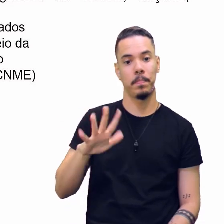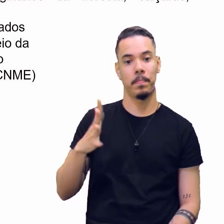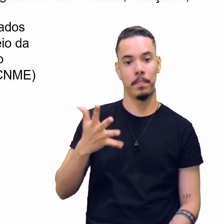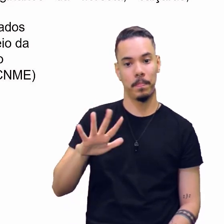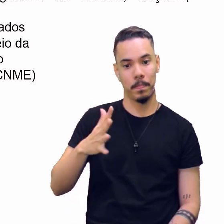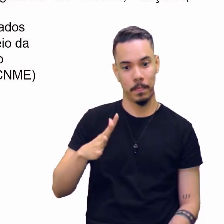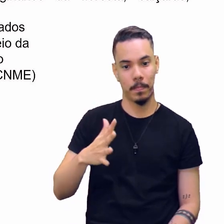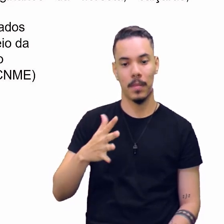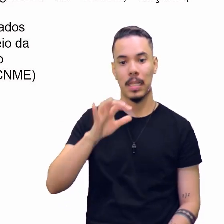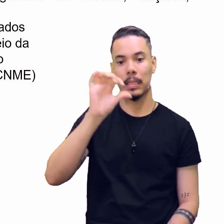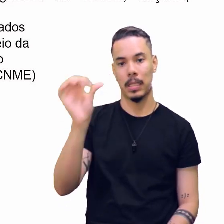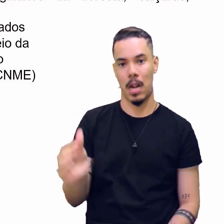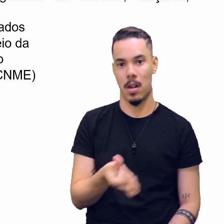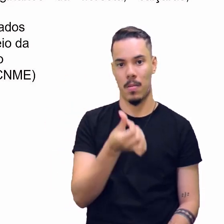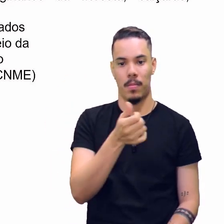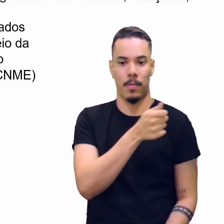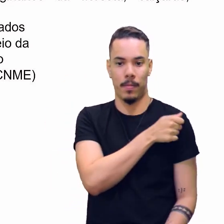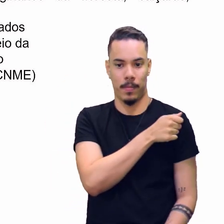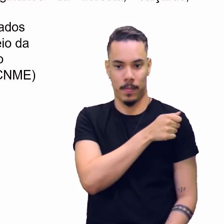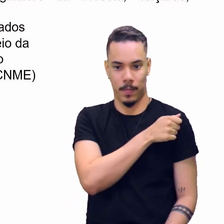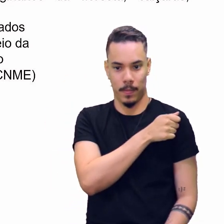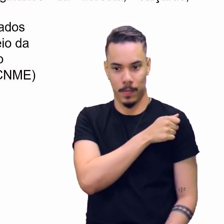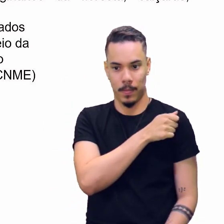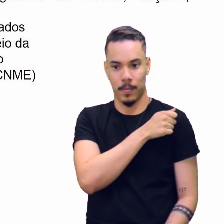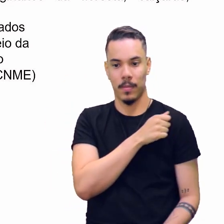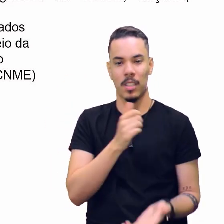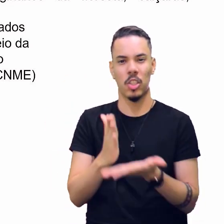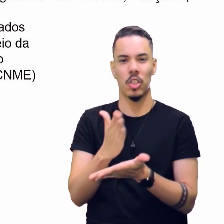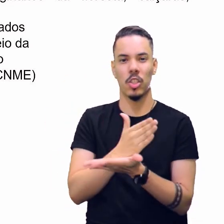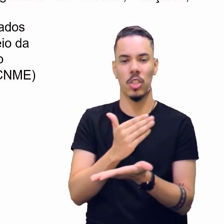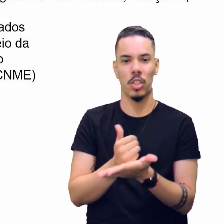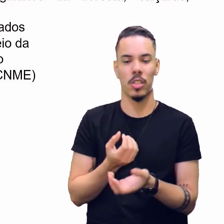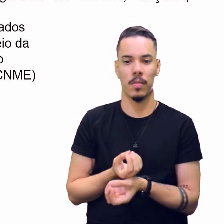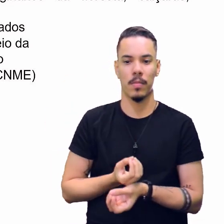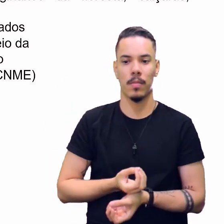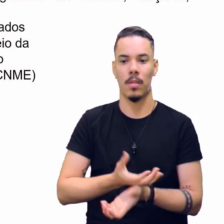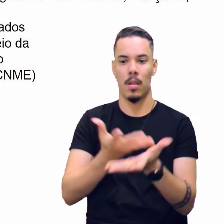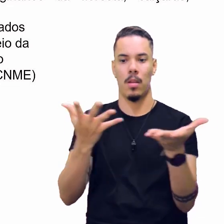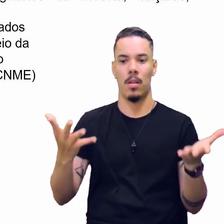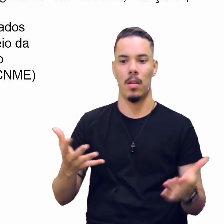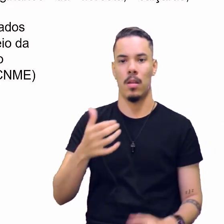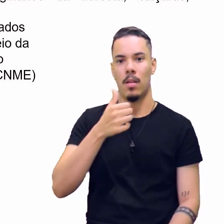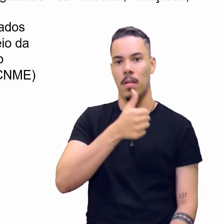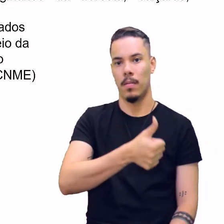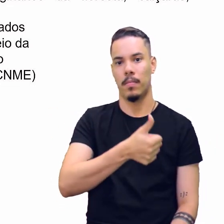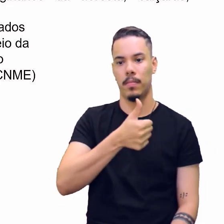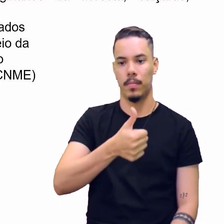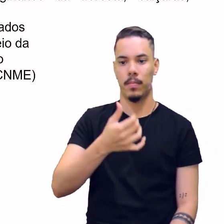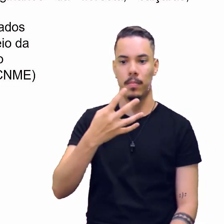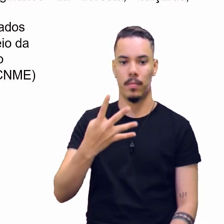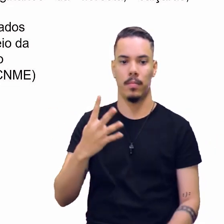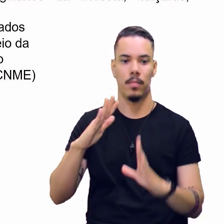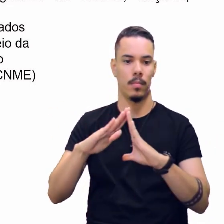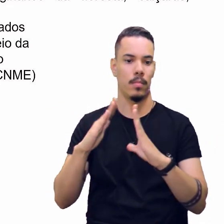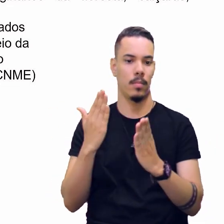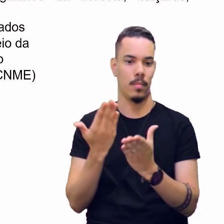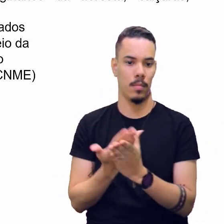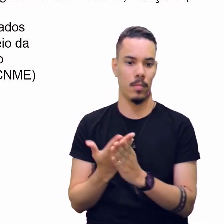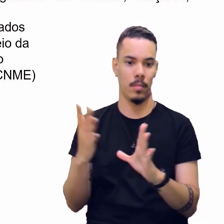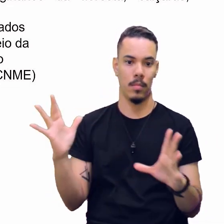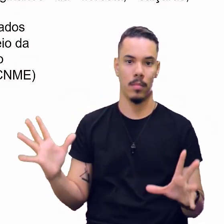cerca de 6 mil estudantes distribuídos em 114 escolas,